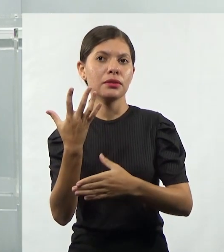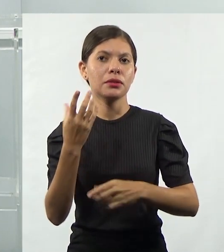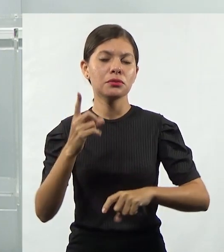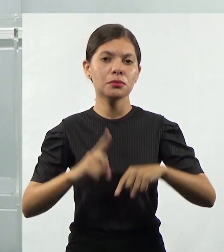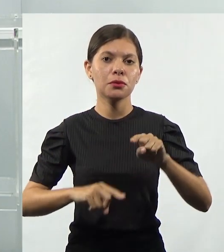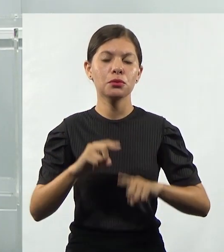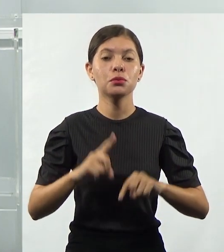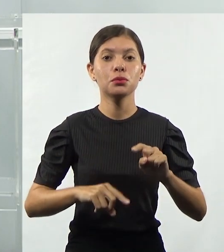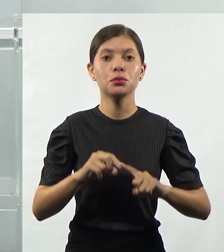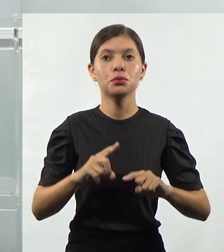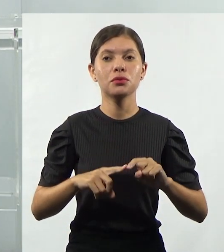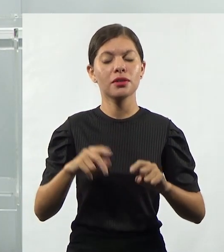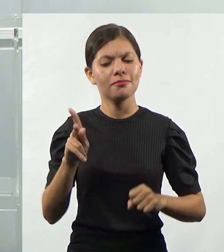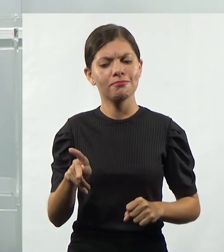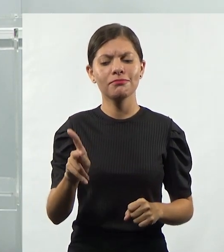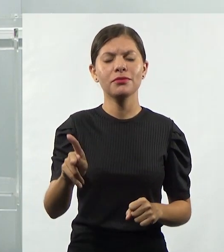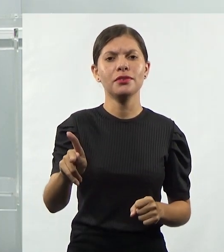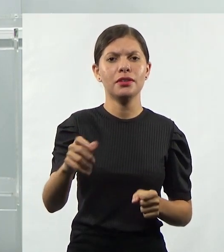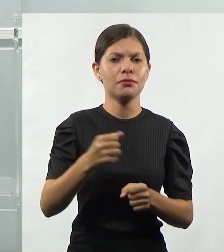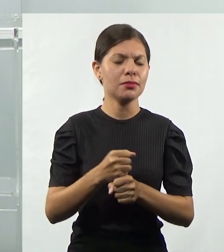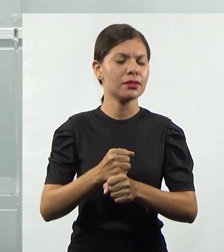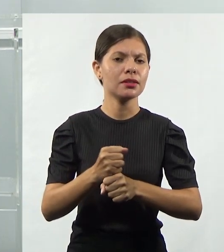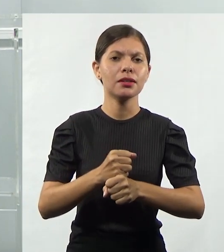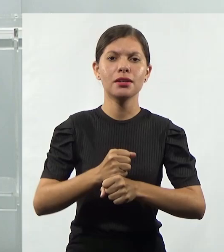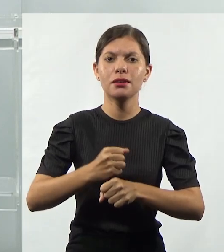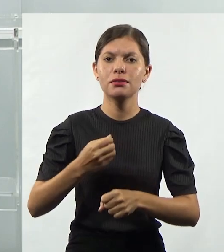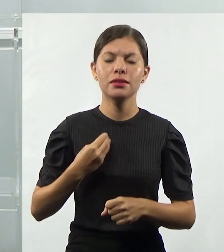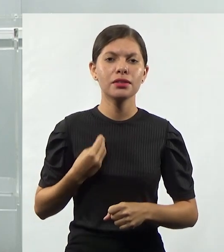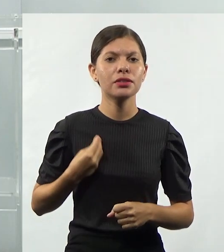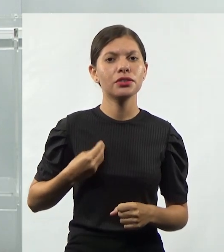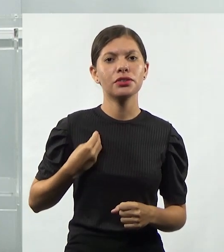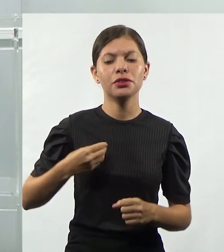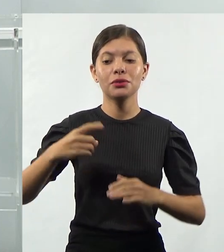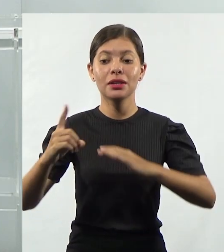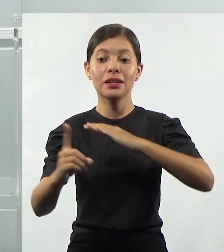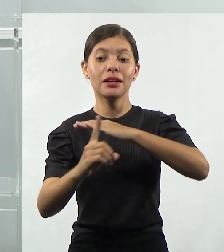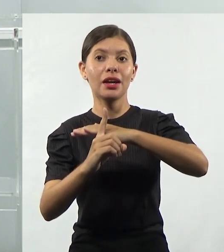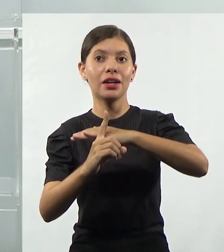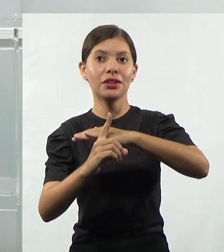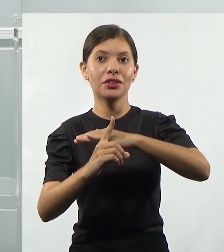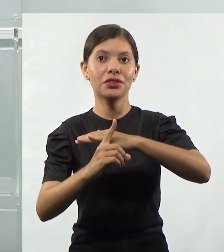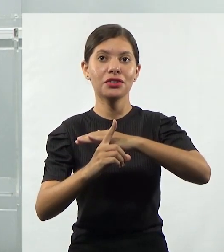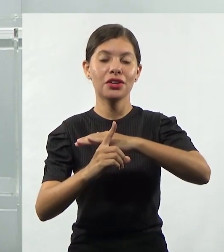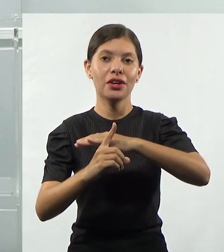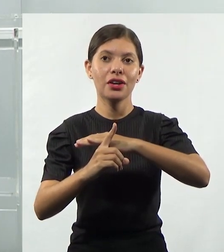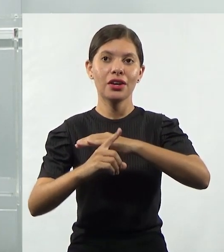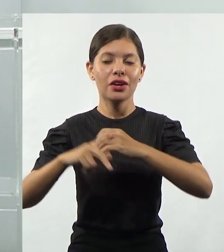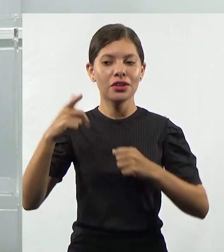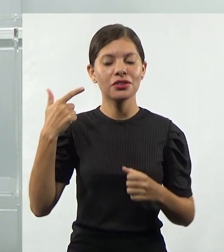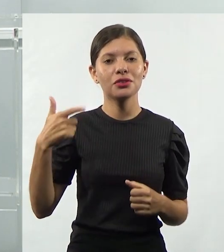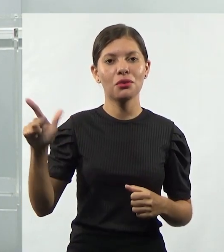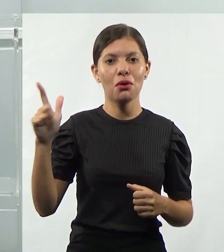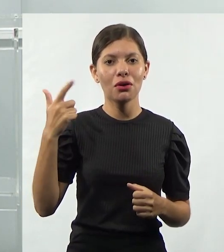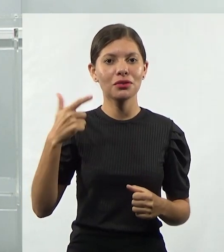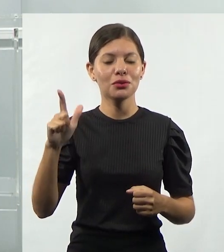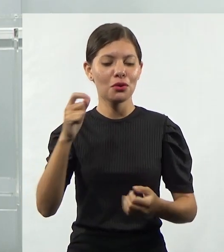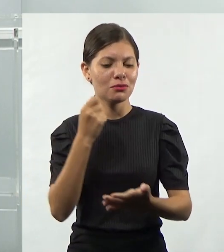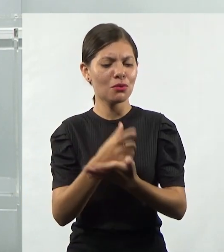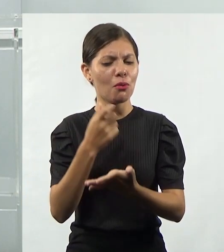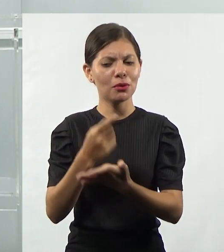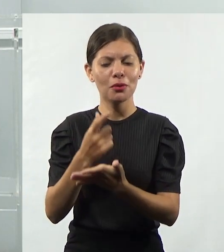e serviços e que ela se mantenha, né? Existindo, que o cliente volte outras vezes, possa continuar